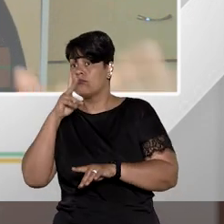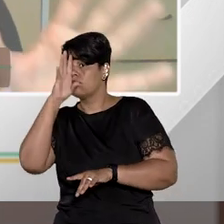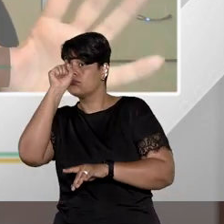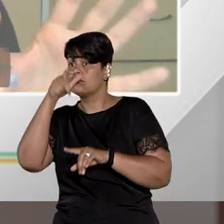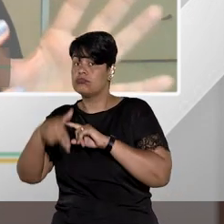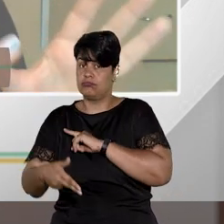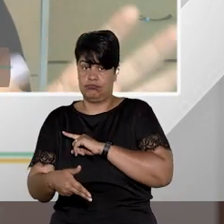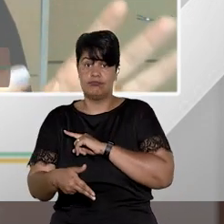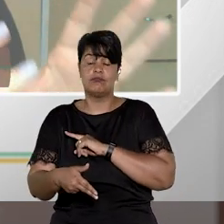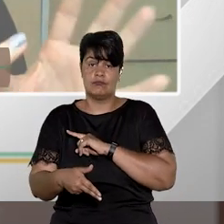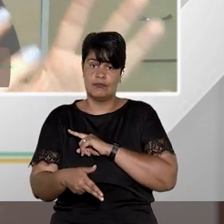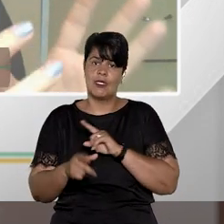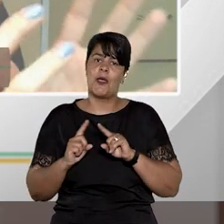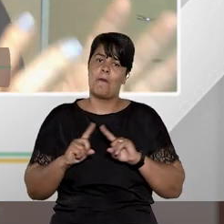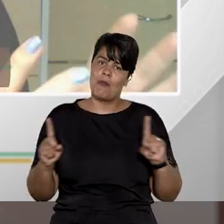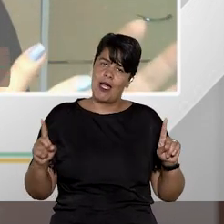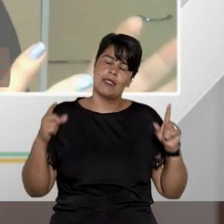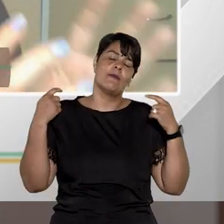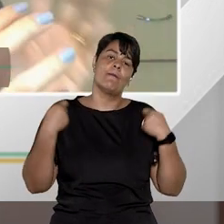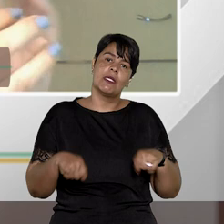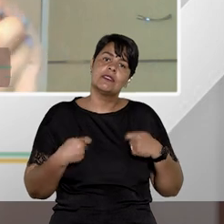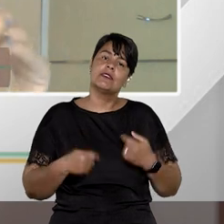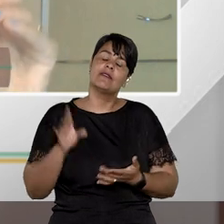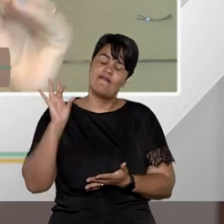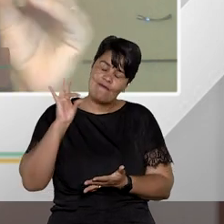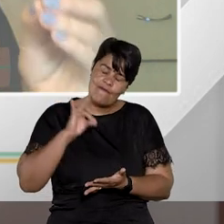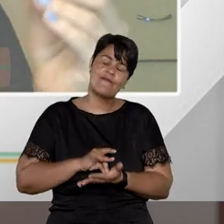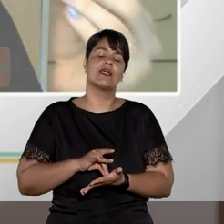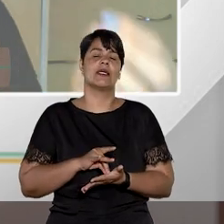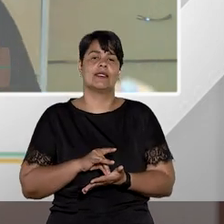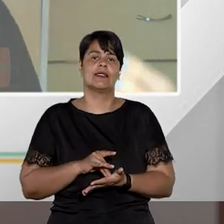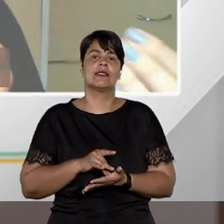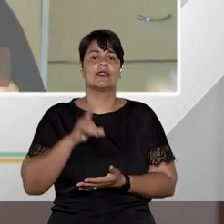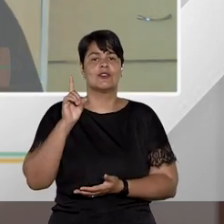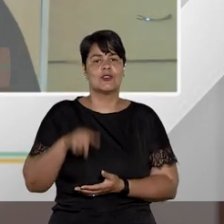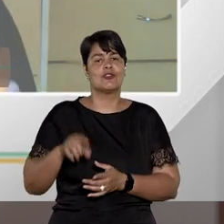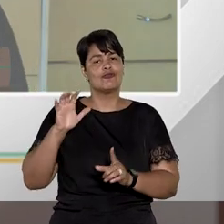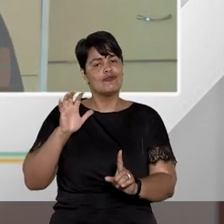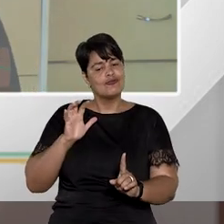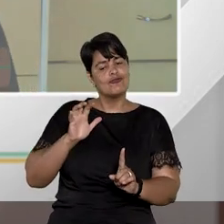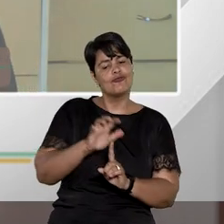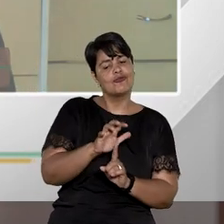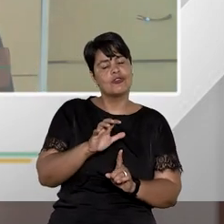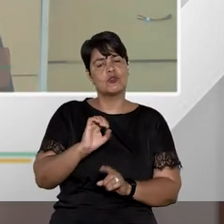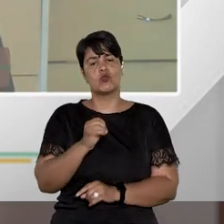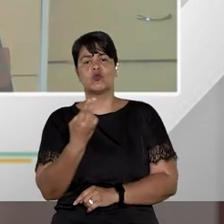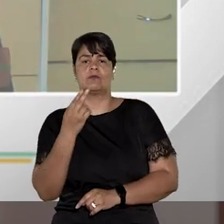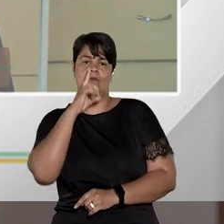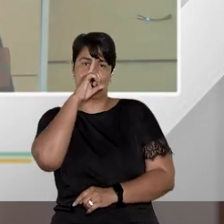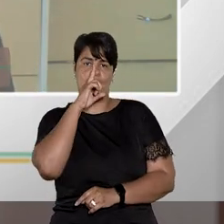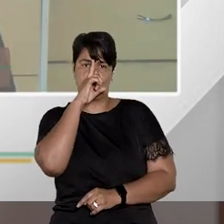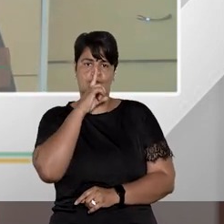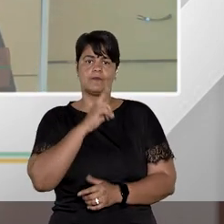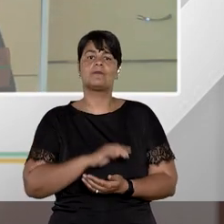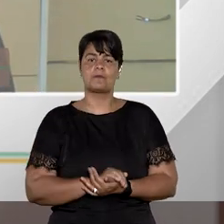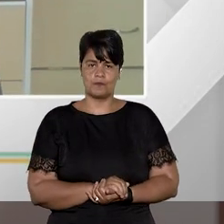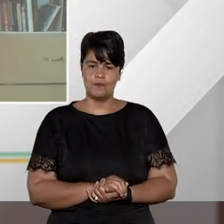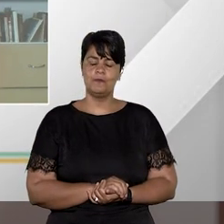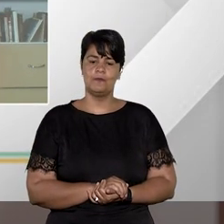violado mas ele tem que de alguma maneira está sendo atingido ou correr o risco de ser atingido